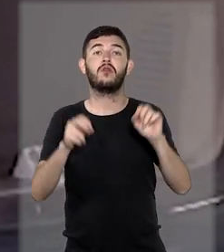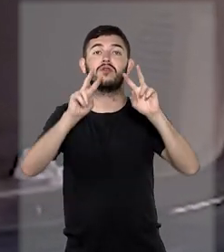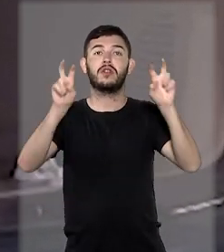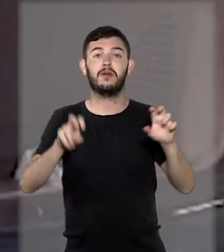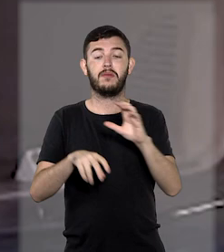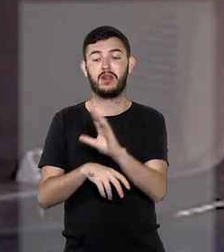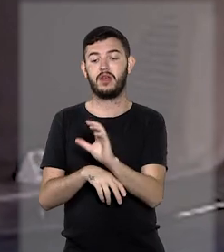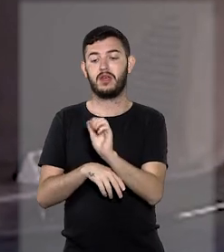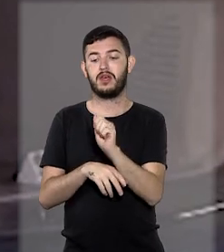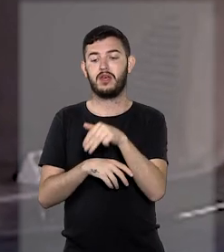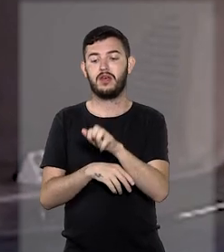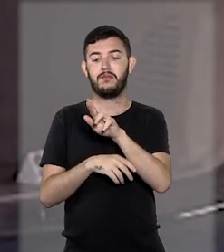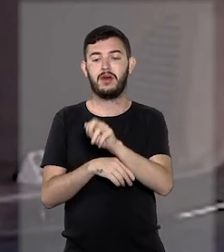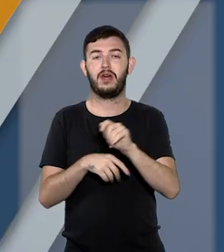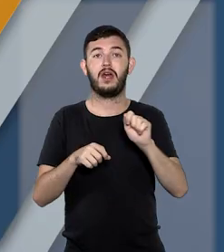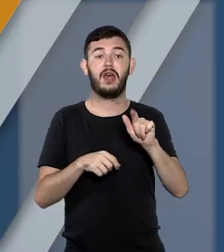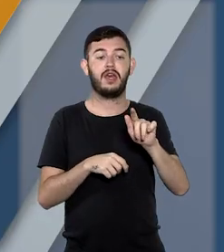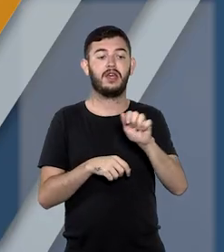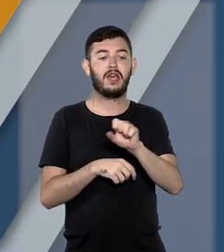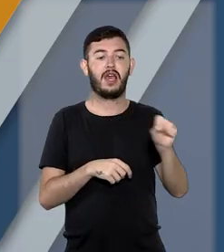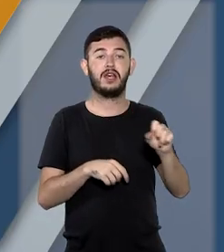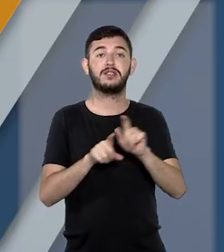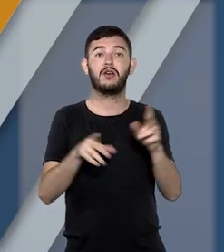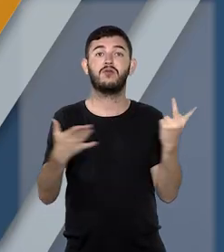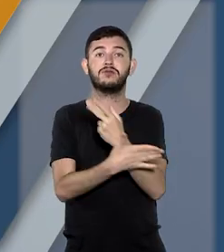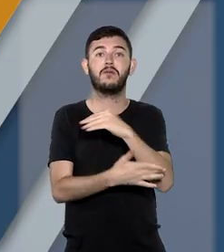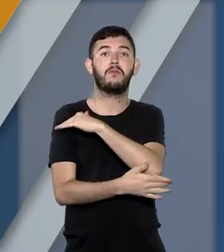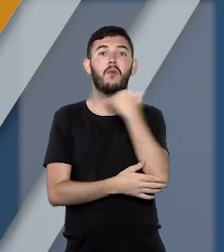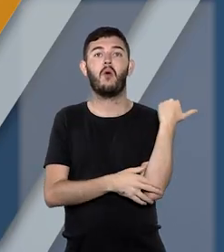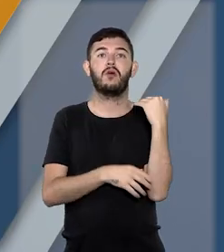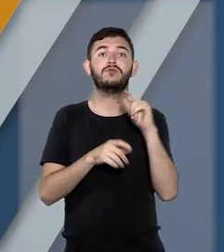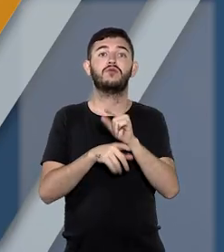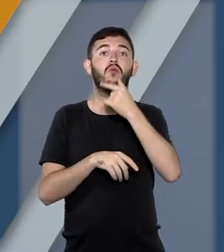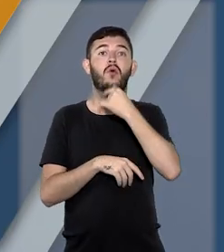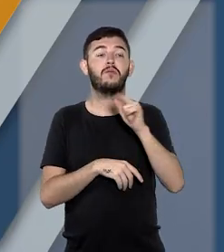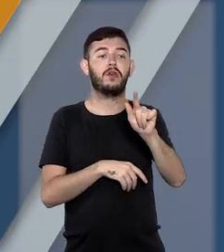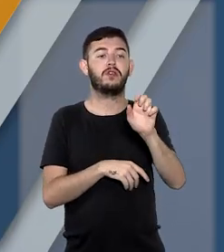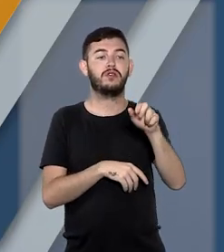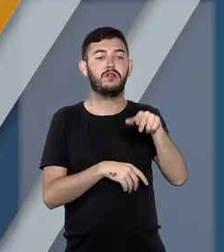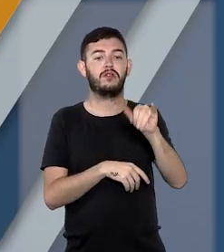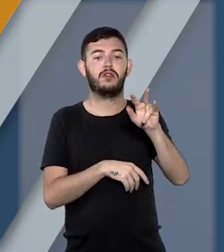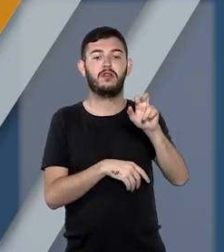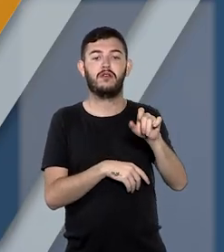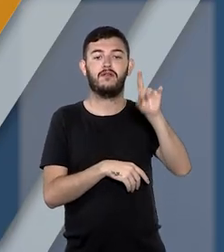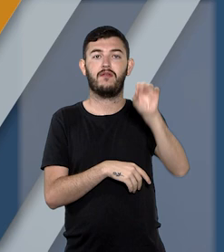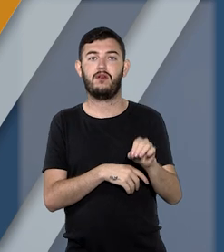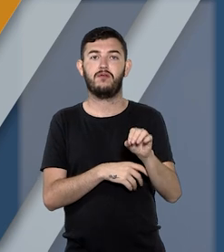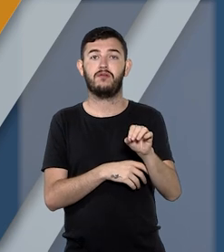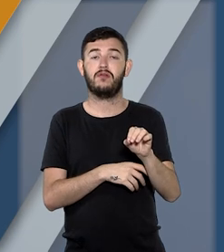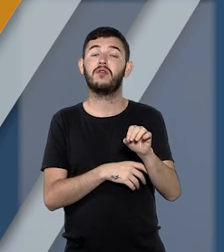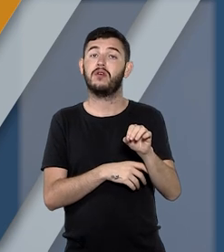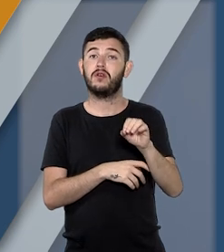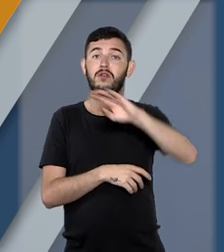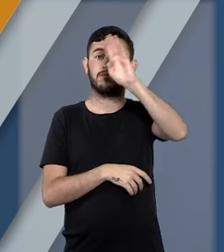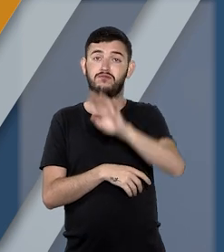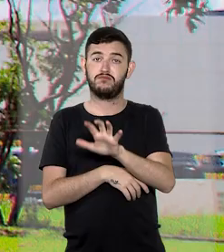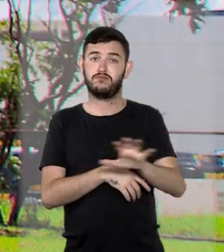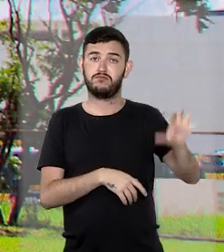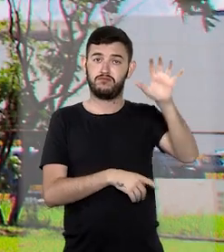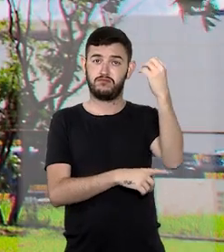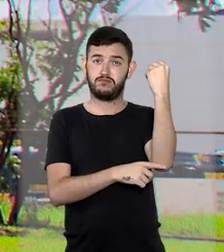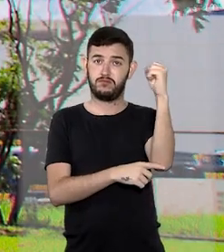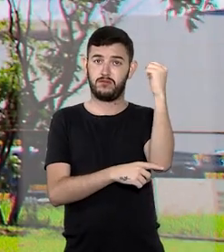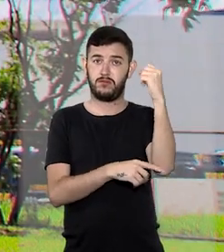Gás Improvisada, que resultou na morte por asfixia de Genivaldo de Jesus Santos em Umbaúba, no estado de Sergipe.